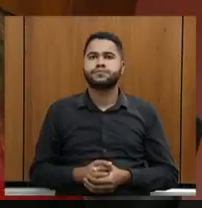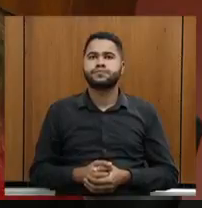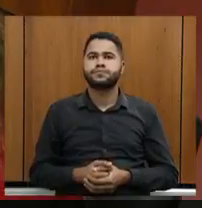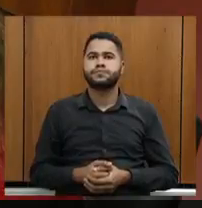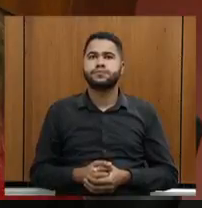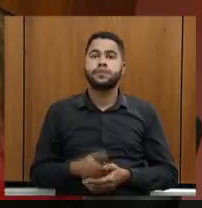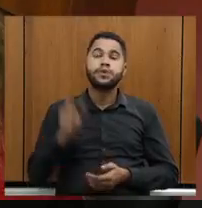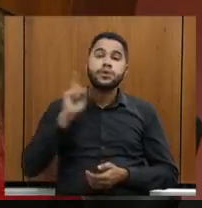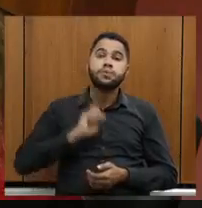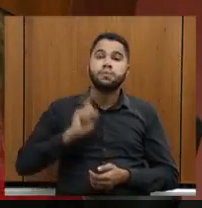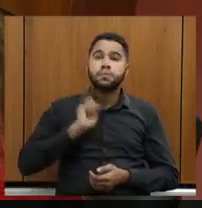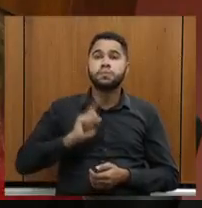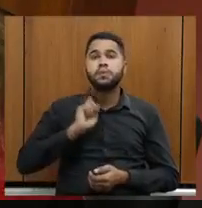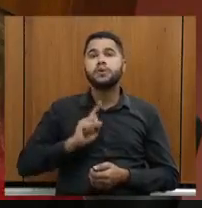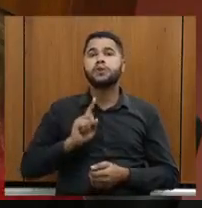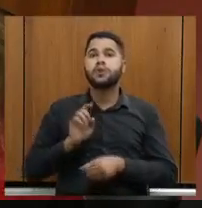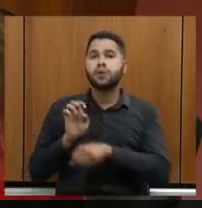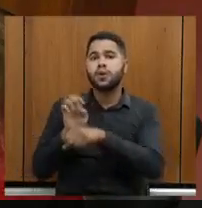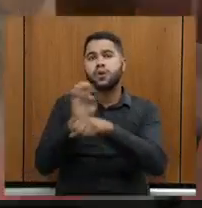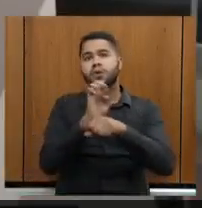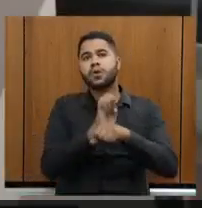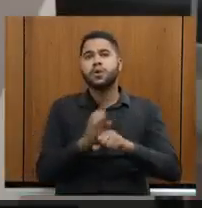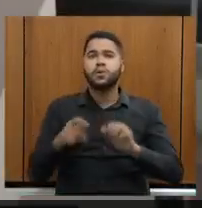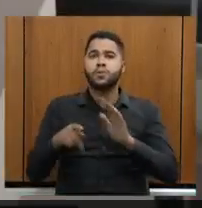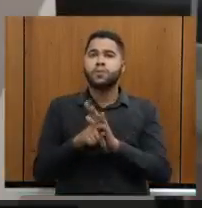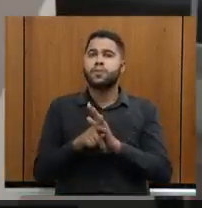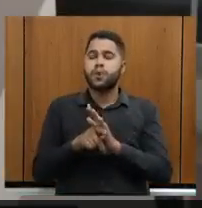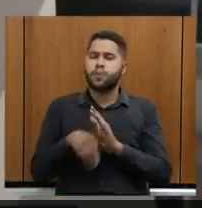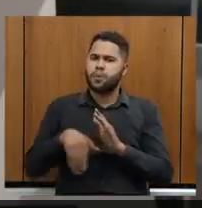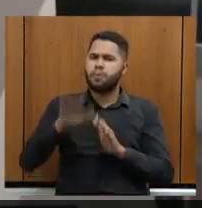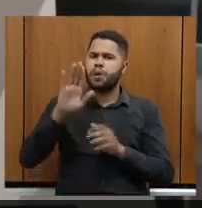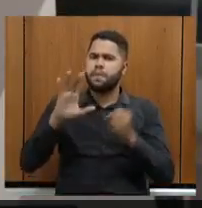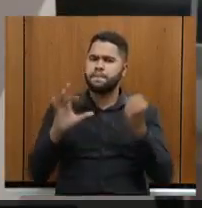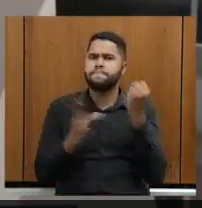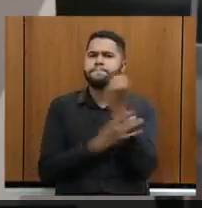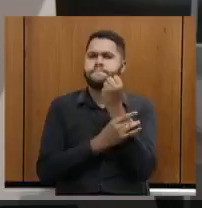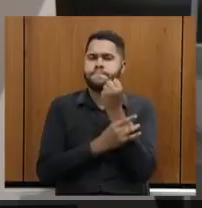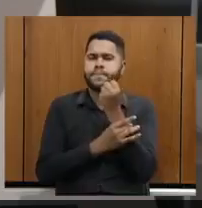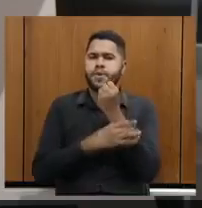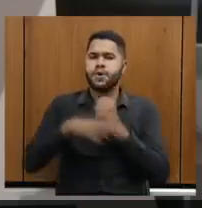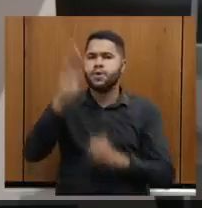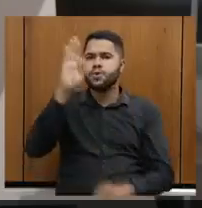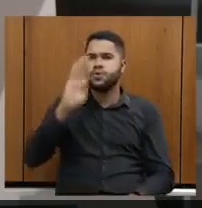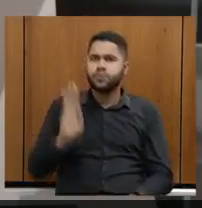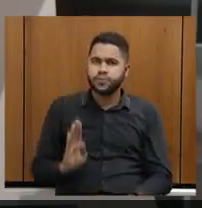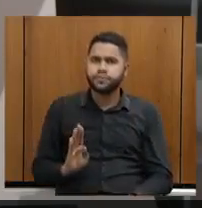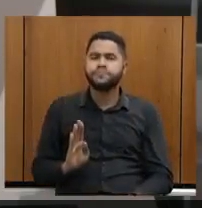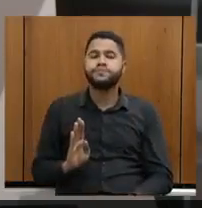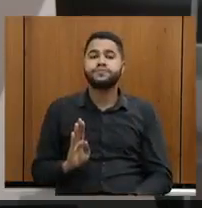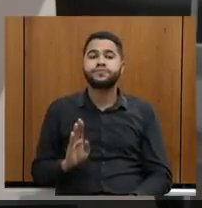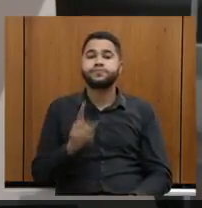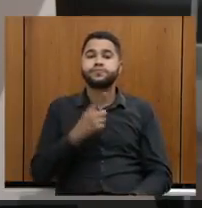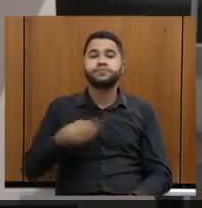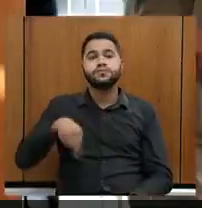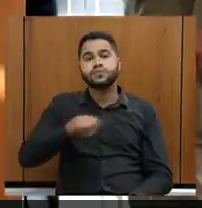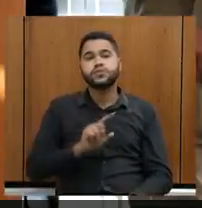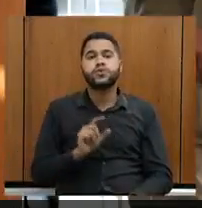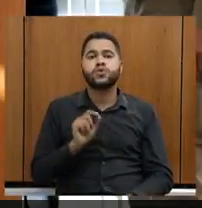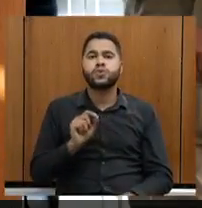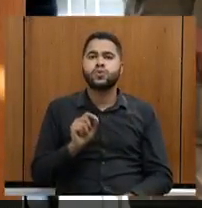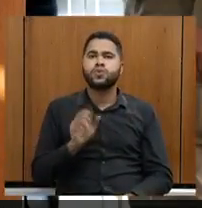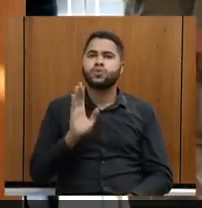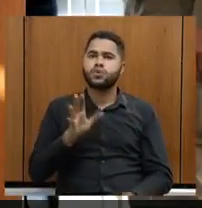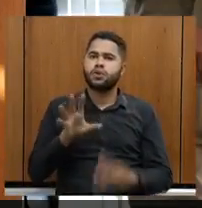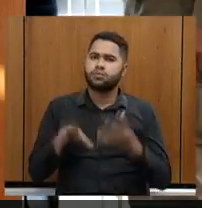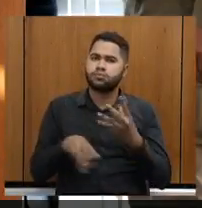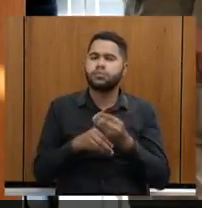Minas Gerais é o segundo ano estado mais seguro do Brasil. E nós lançamos e já